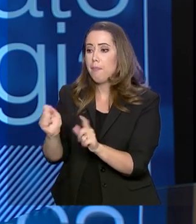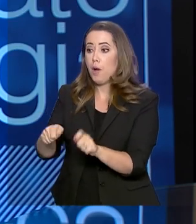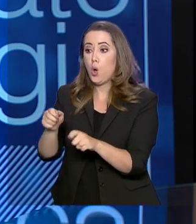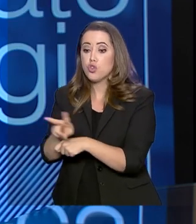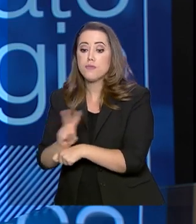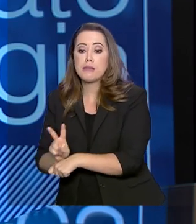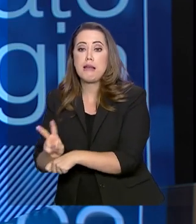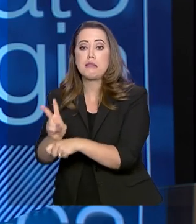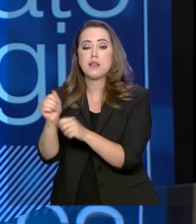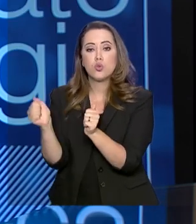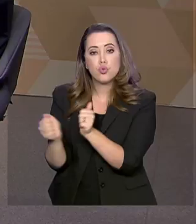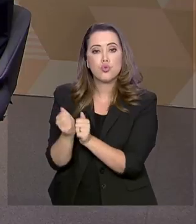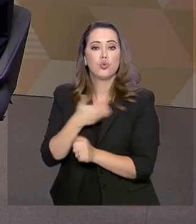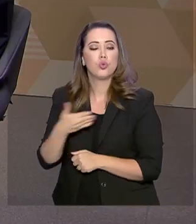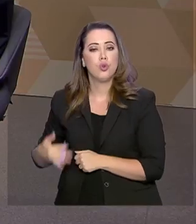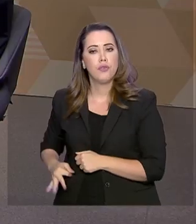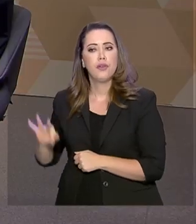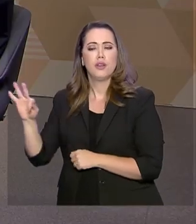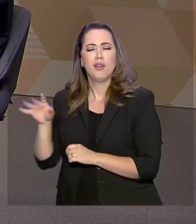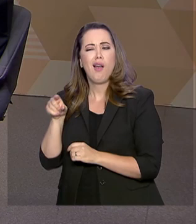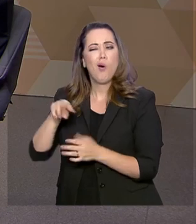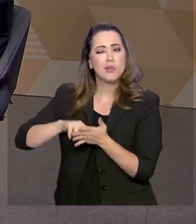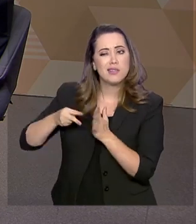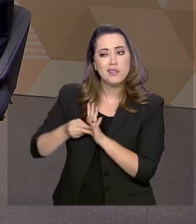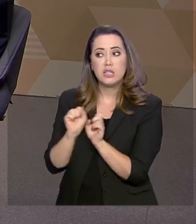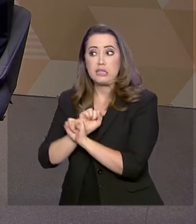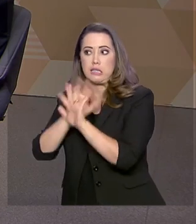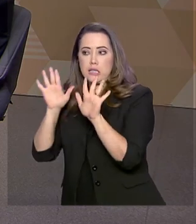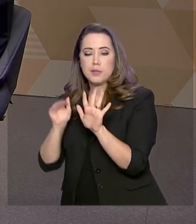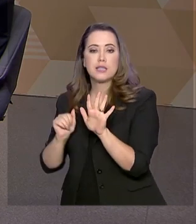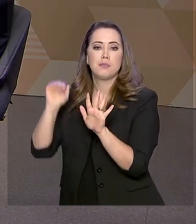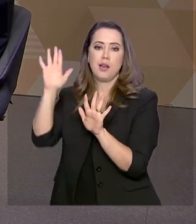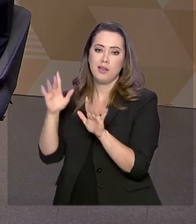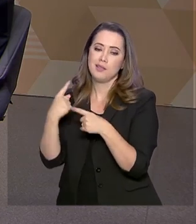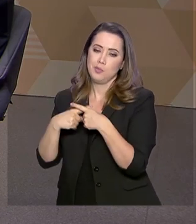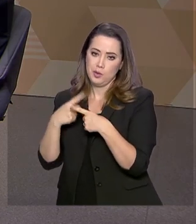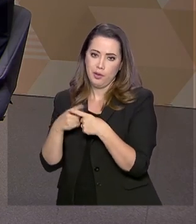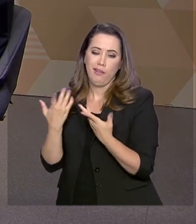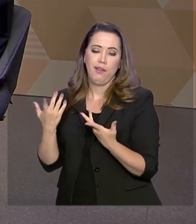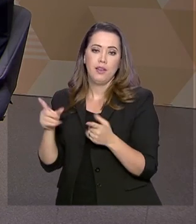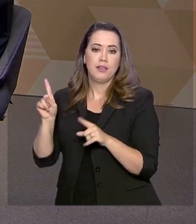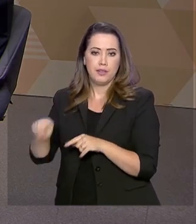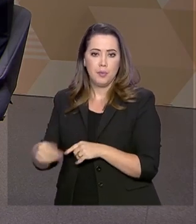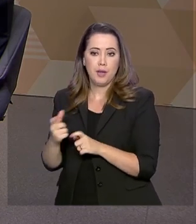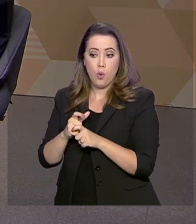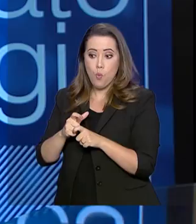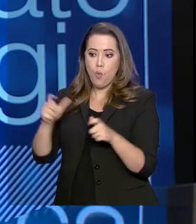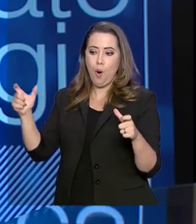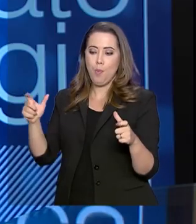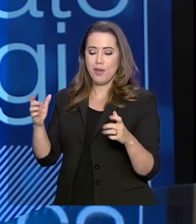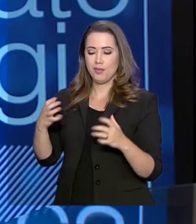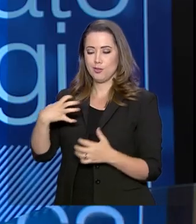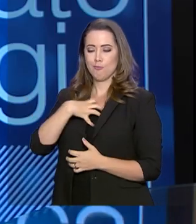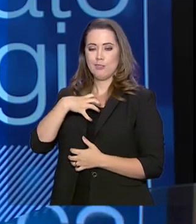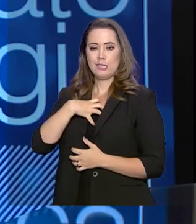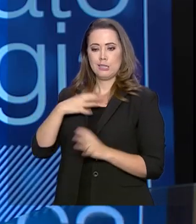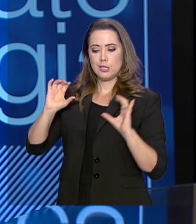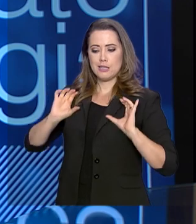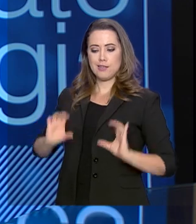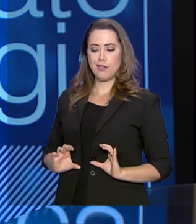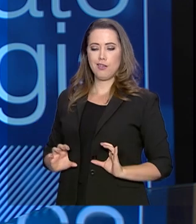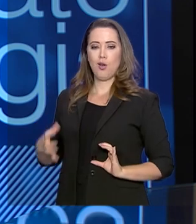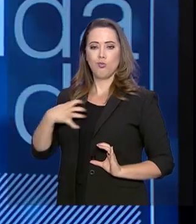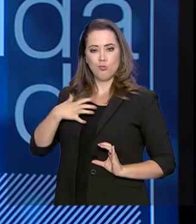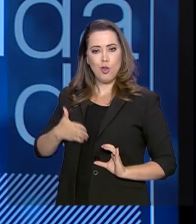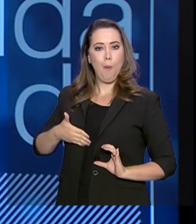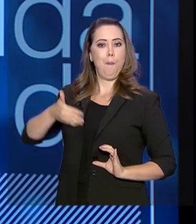as ações do governo federal, mais transparência, que também a outra face seria esse aumento da cidadania do brasileiro.